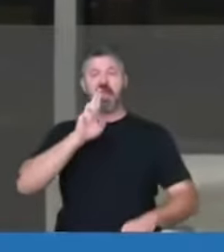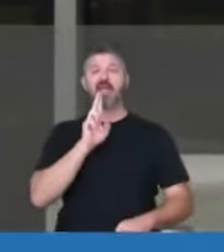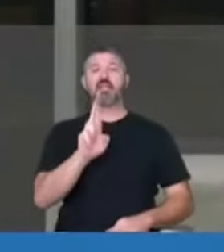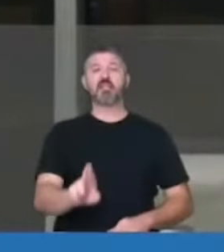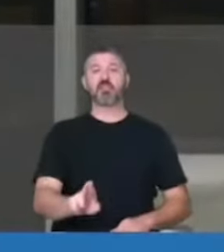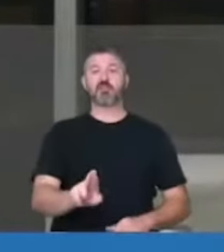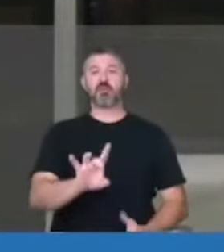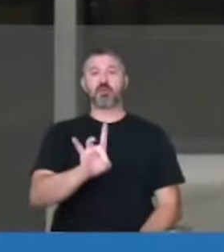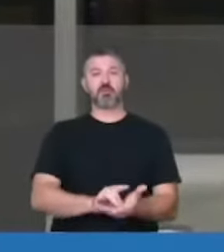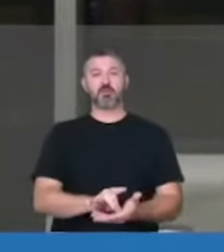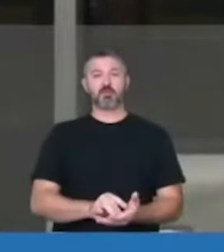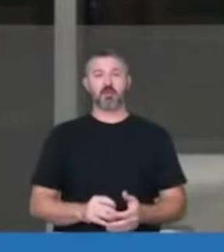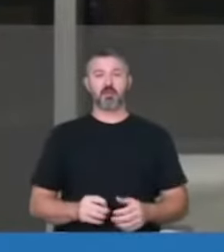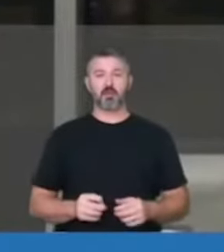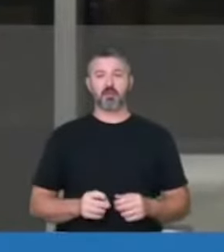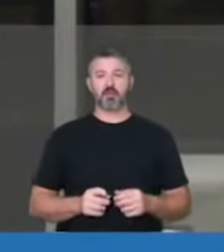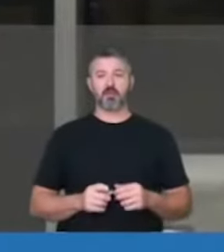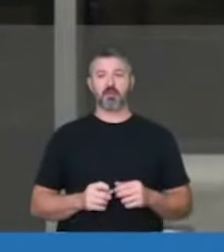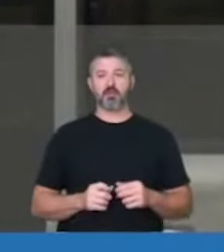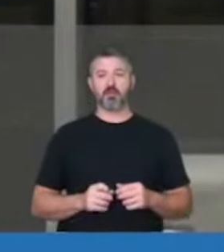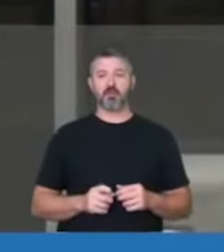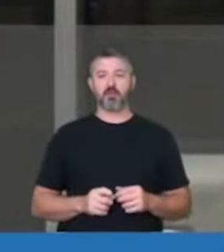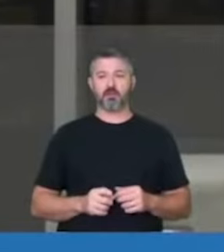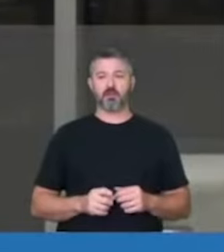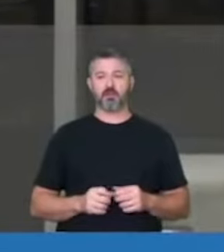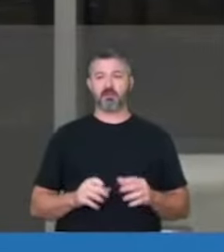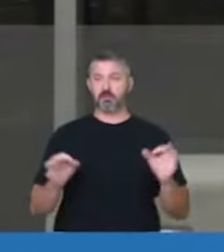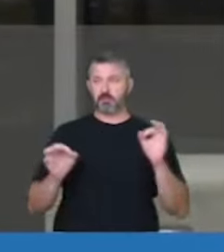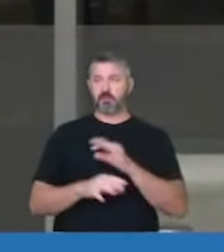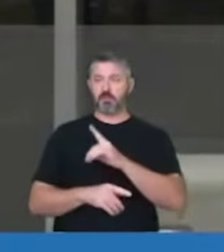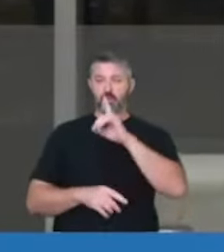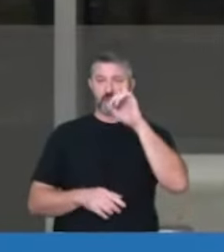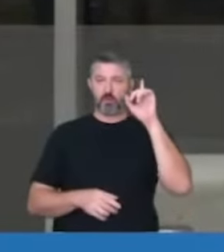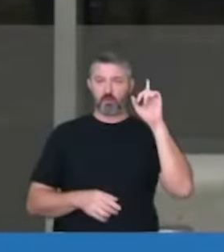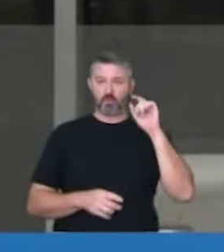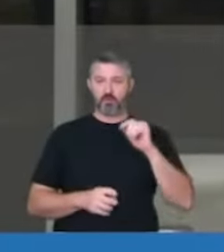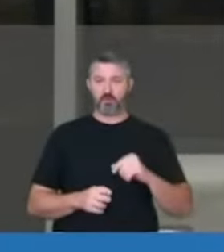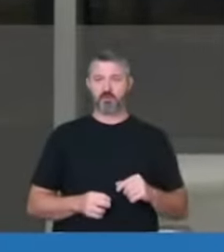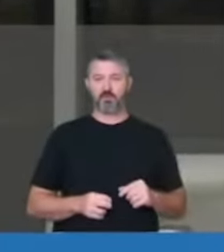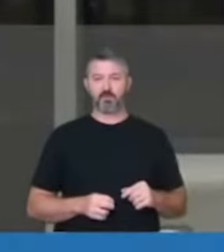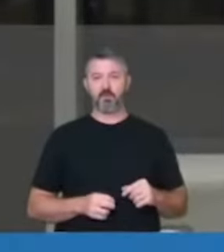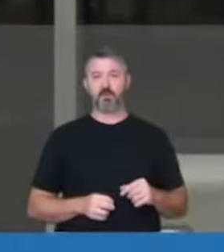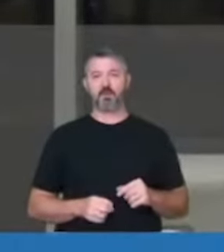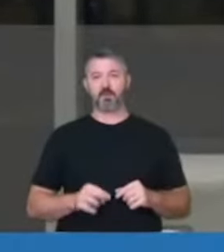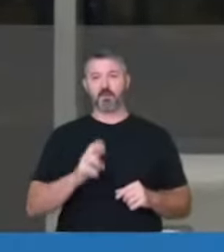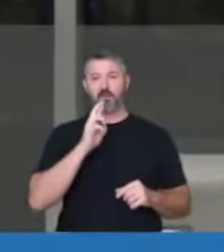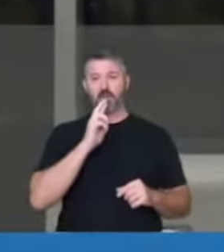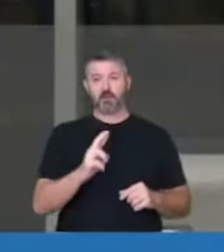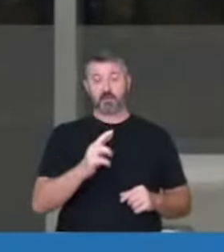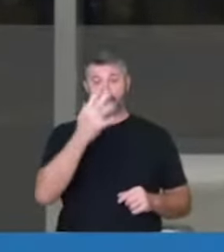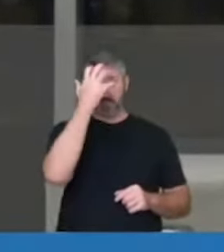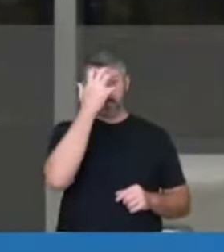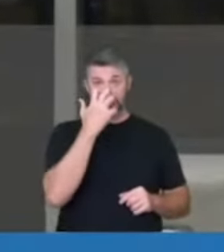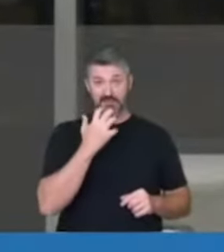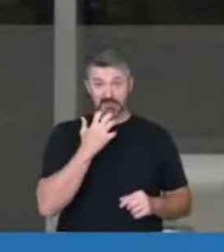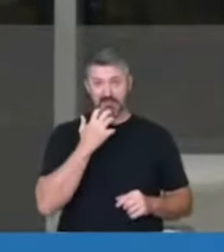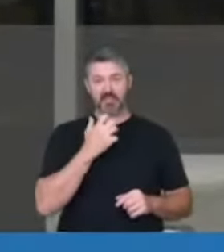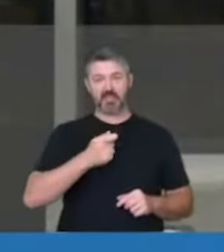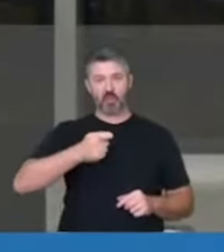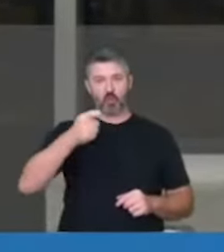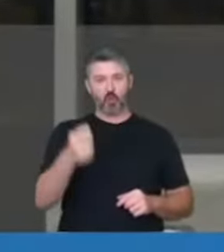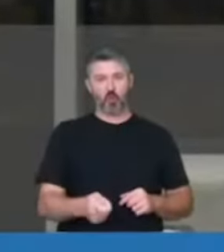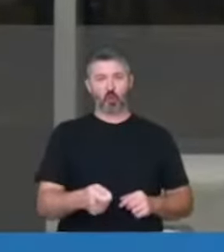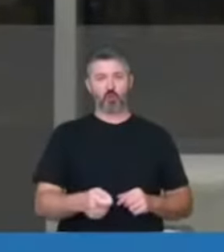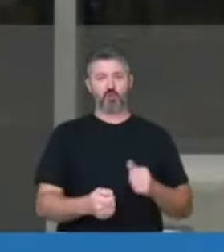concluir, presidente, é preciso uma resposta séria e contundente